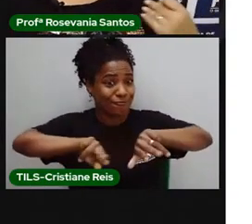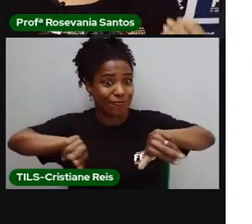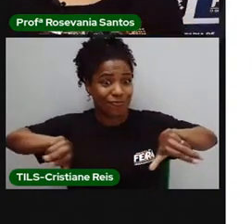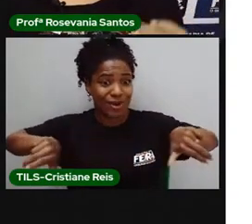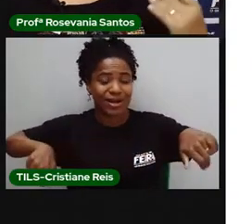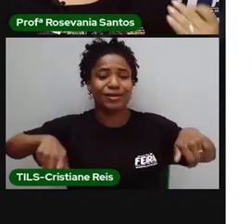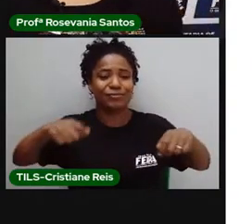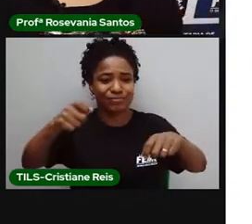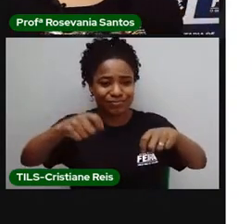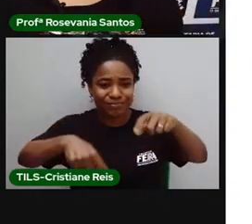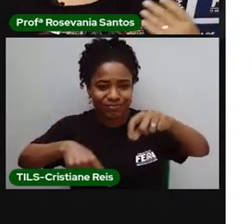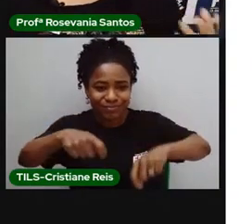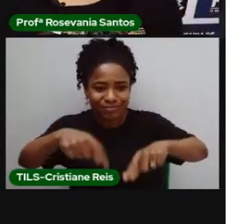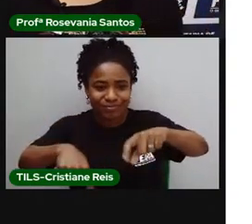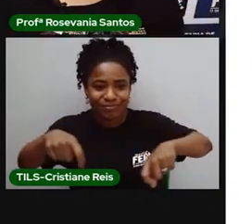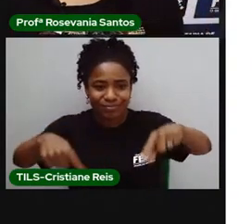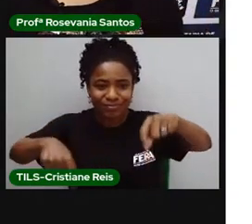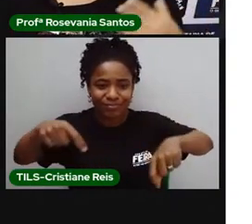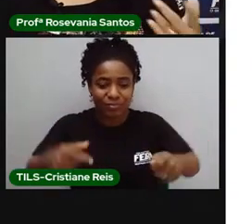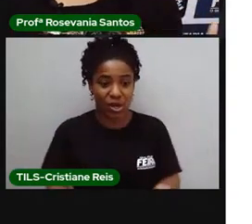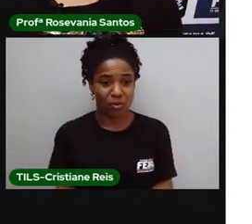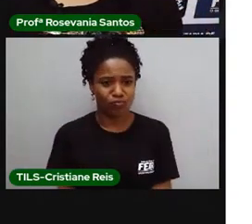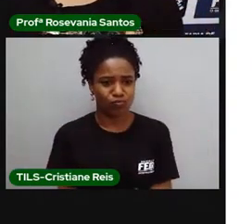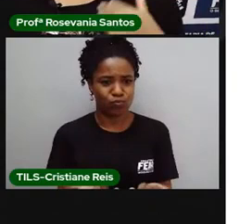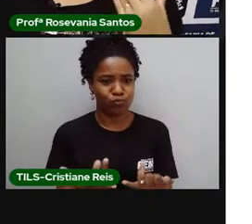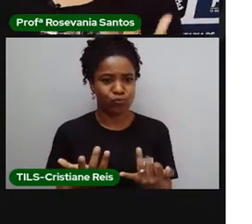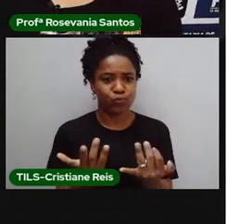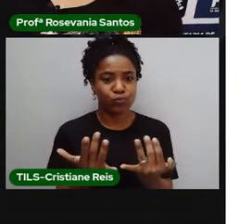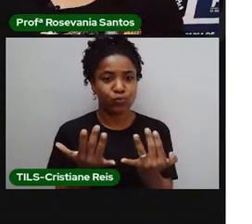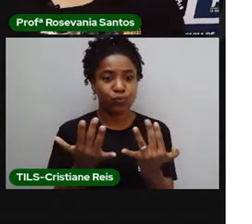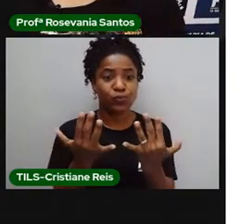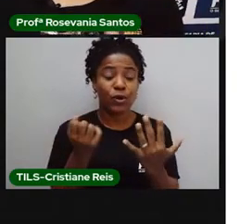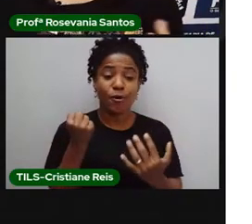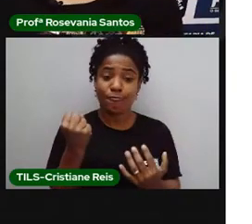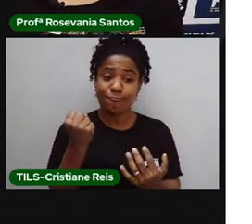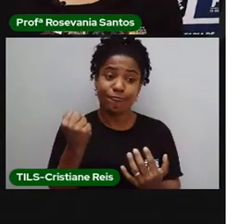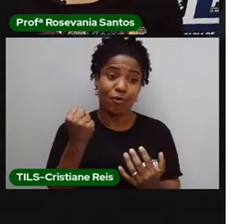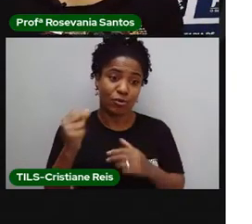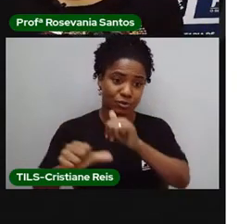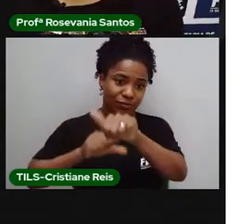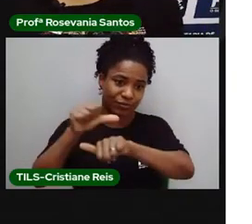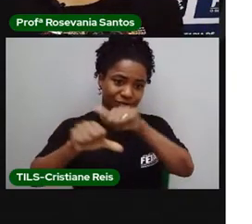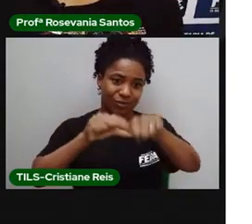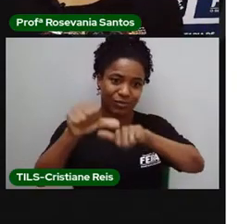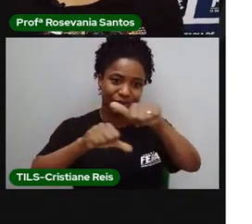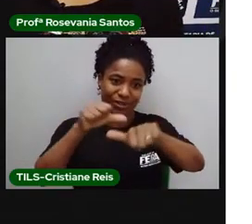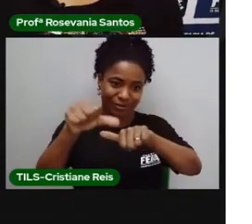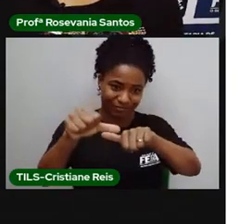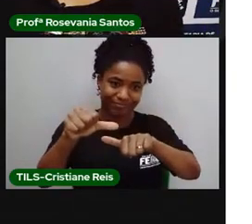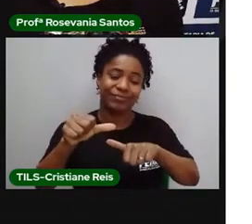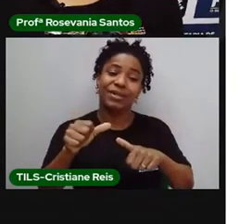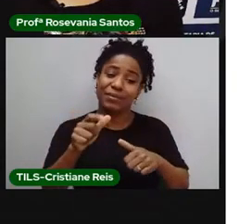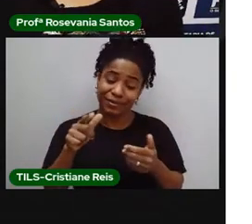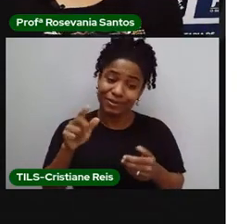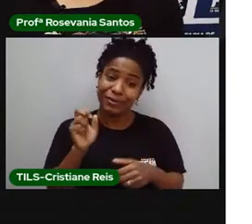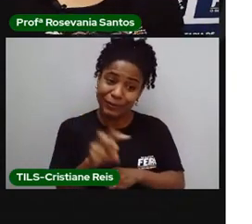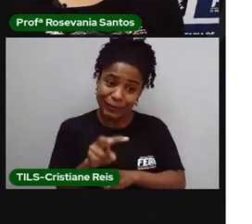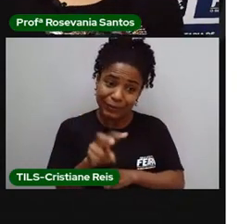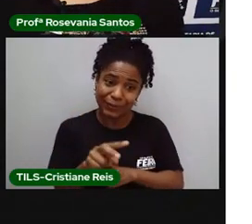tudo isso aí, vai interferindo, vai modificando. E, quando vem as línguas, também vai parar, infelizmente, né? Nos nossos rios.